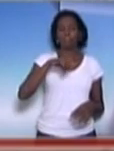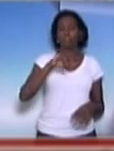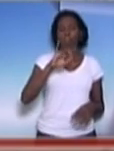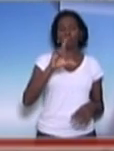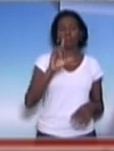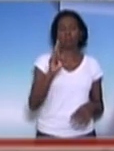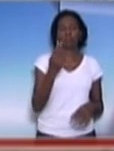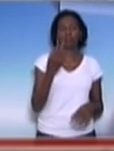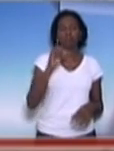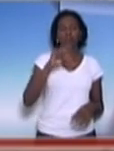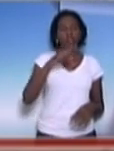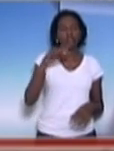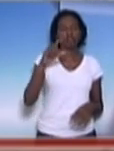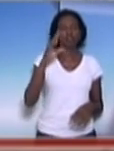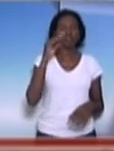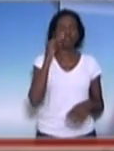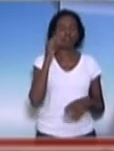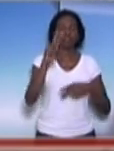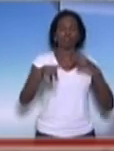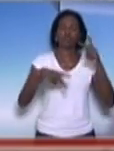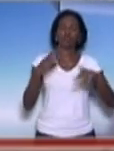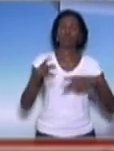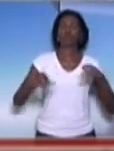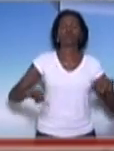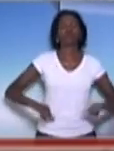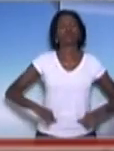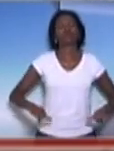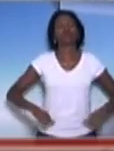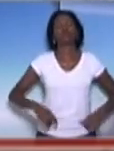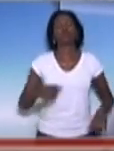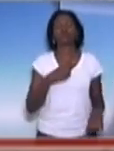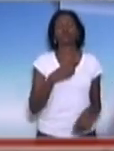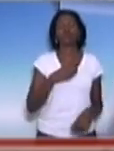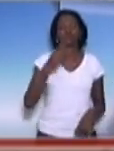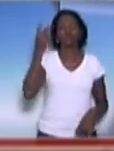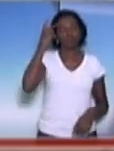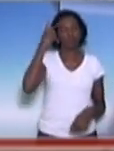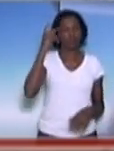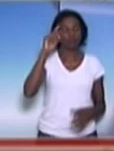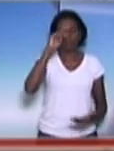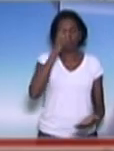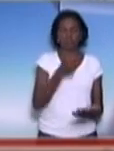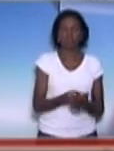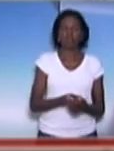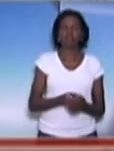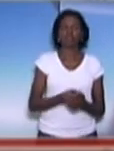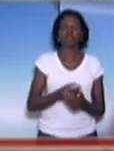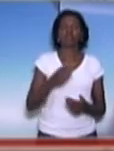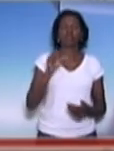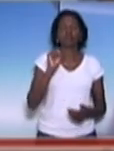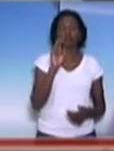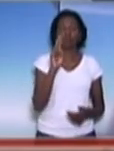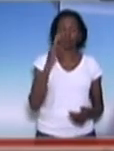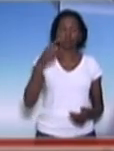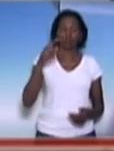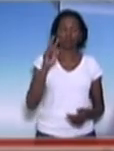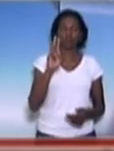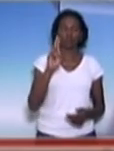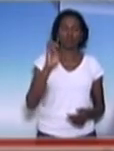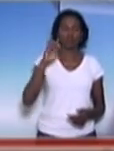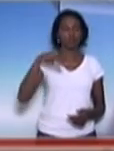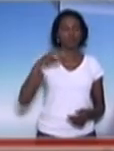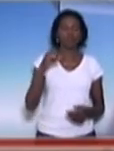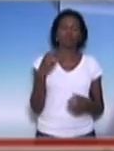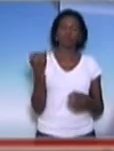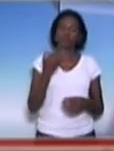públicos, principalmente servidores públicos. Aqui em São Paulo, nós temos esse movimento, e essa decisão do Supremo é muito importante, porque vai